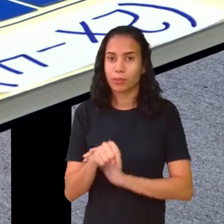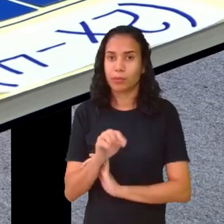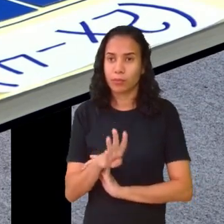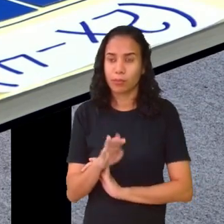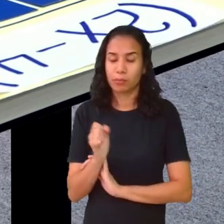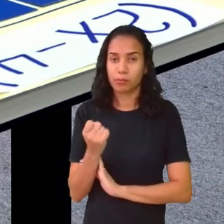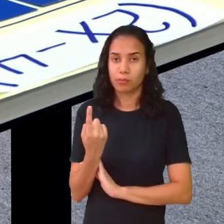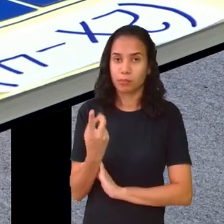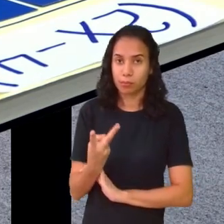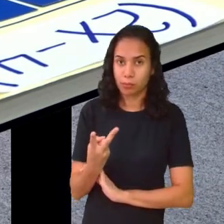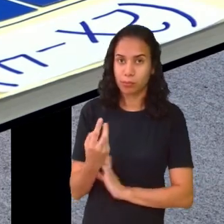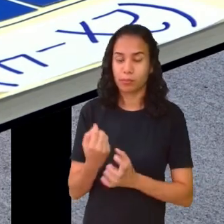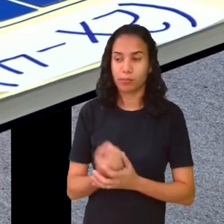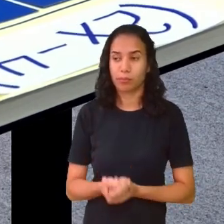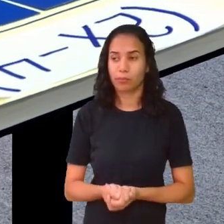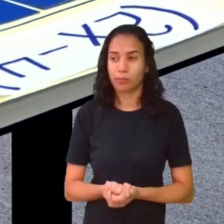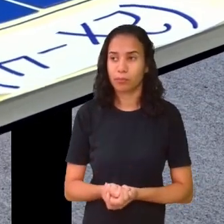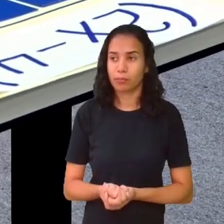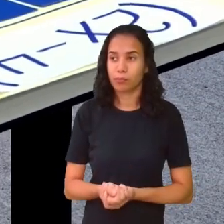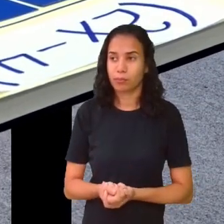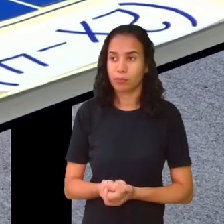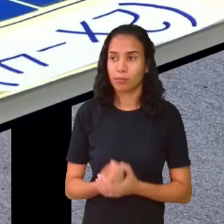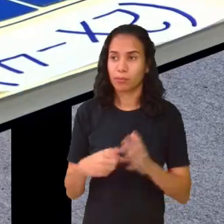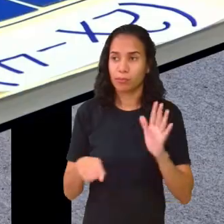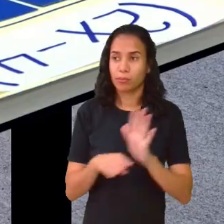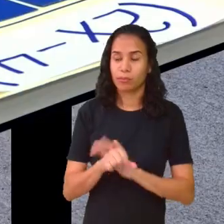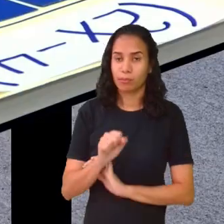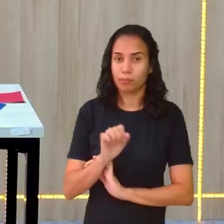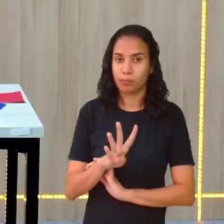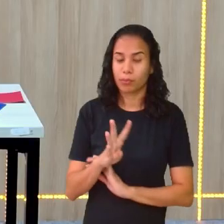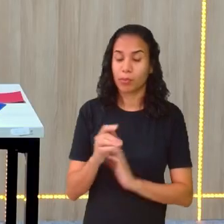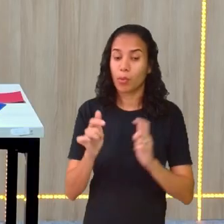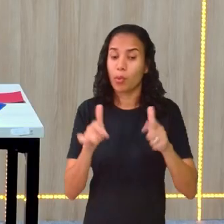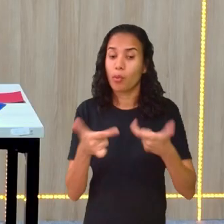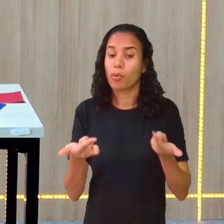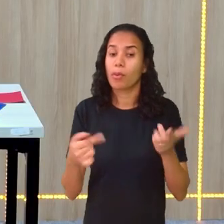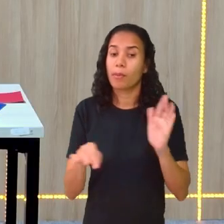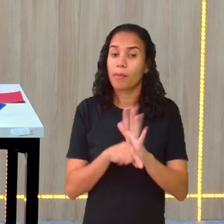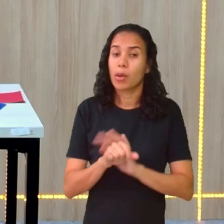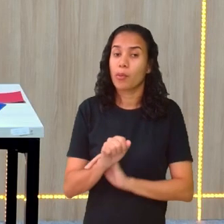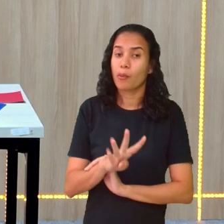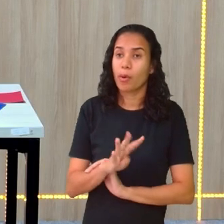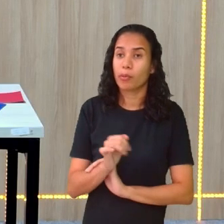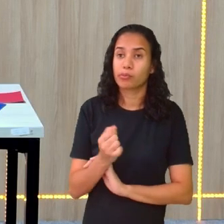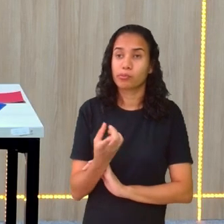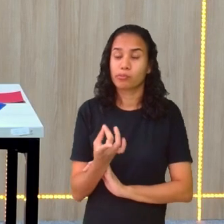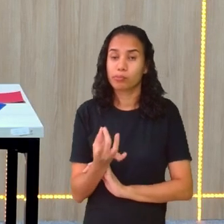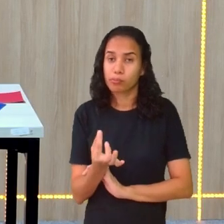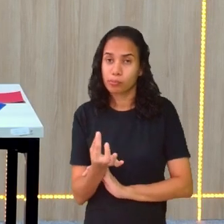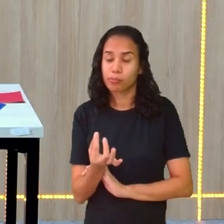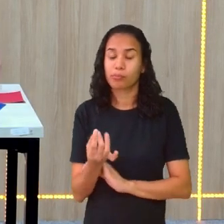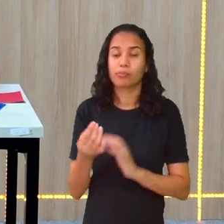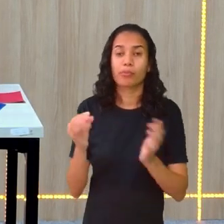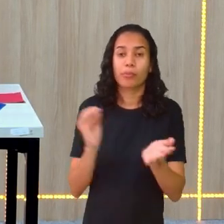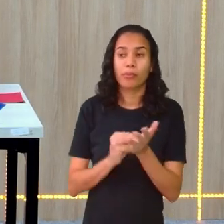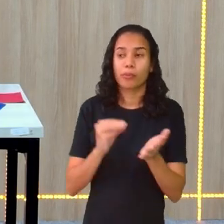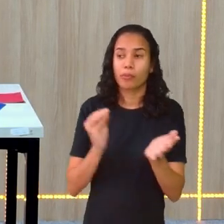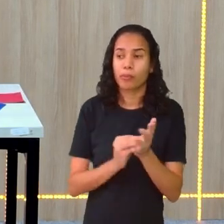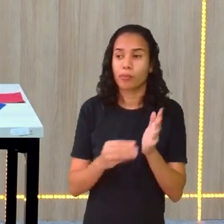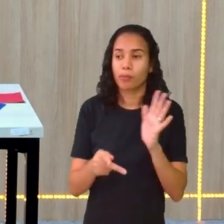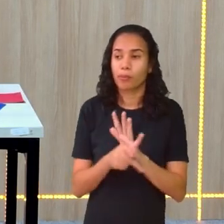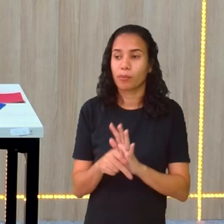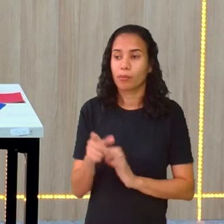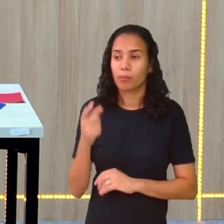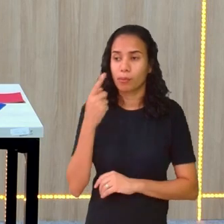1, 2. Eita. Menos 4. Cadê o menos 4? 1, 2. Ficou faltando